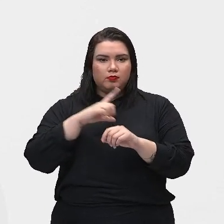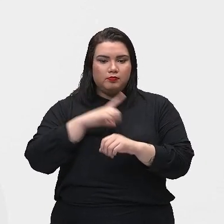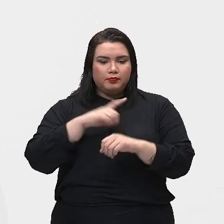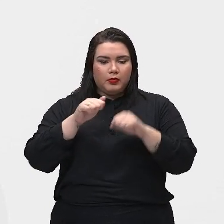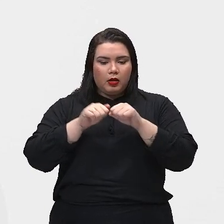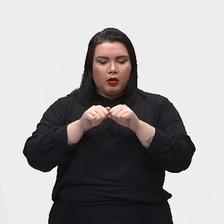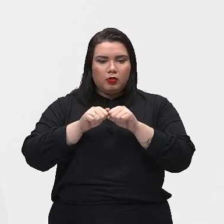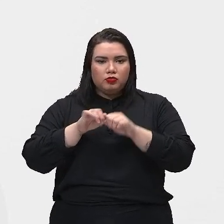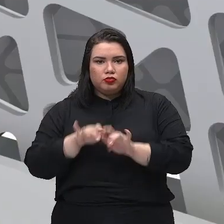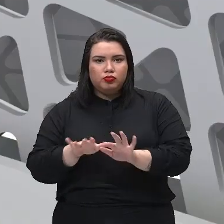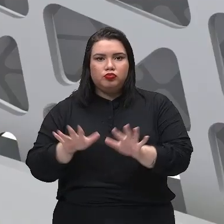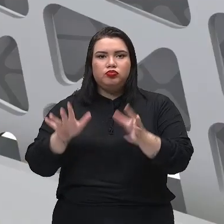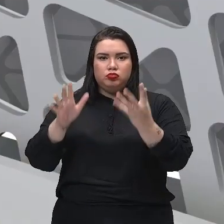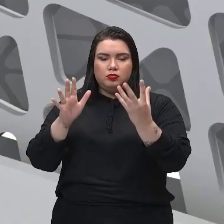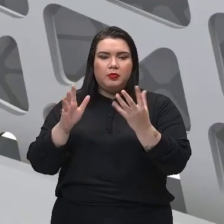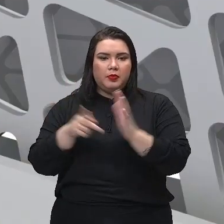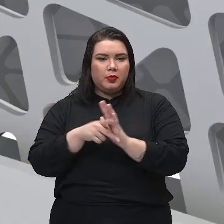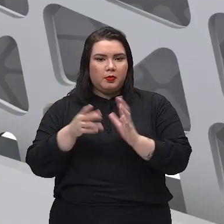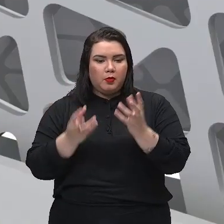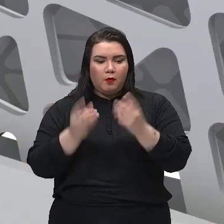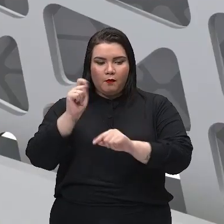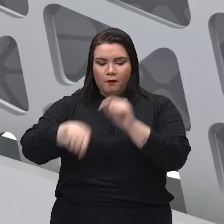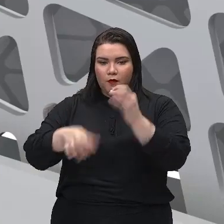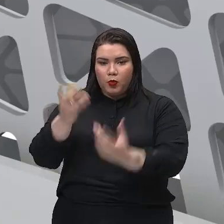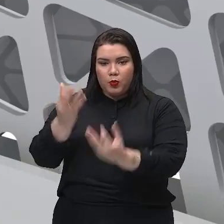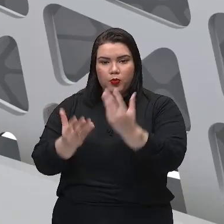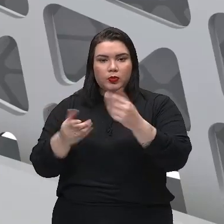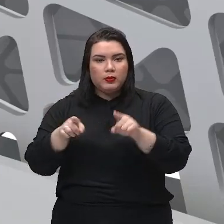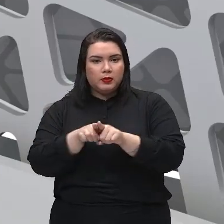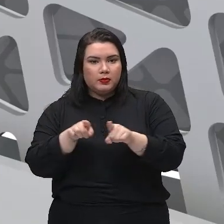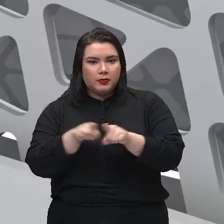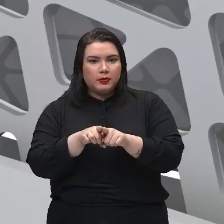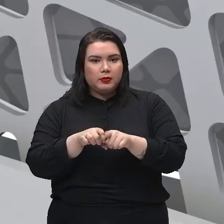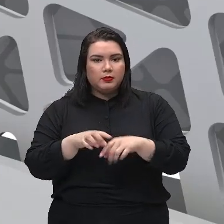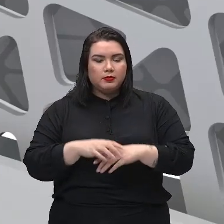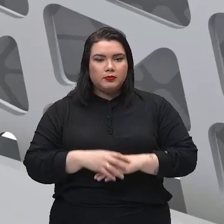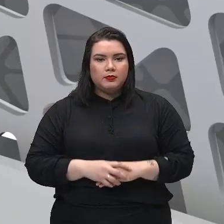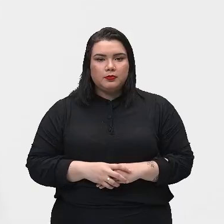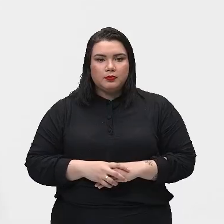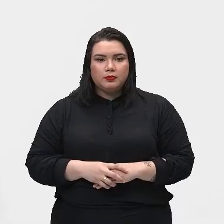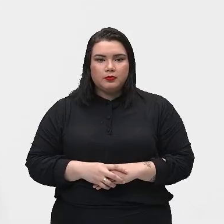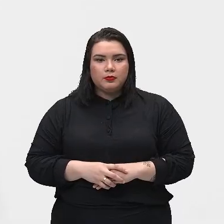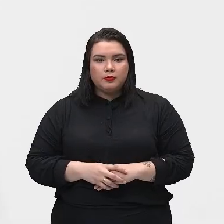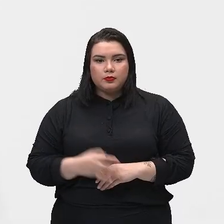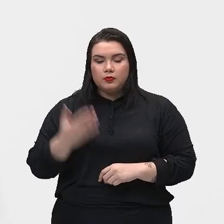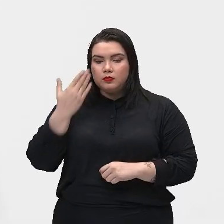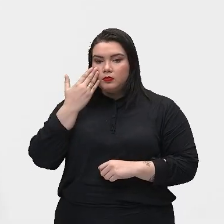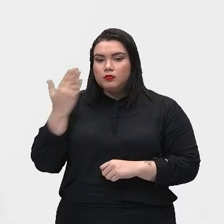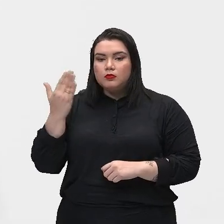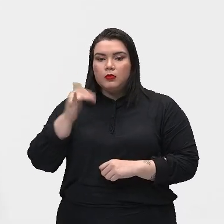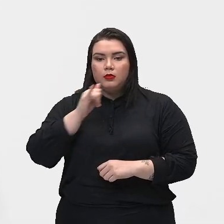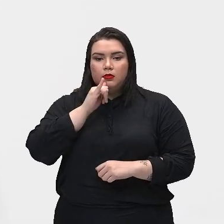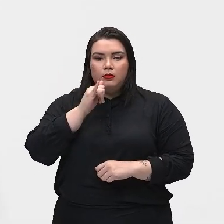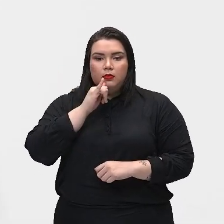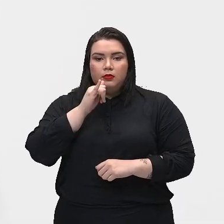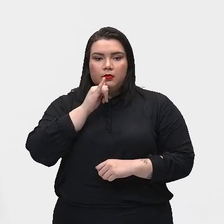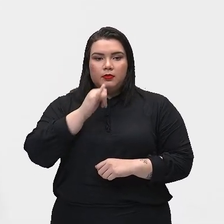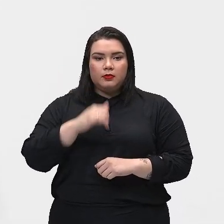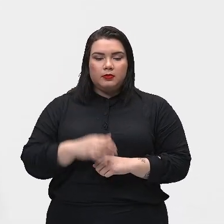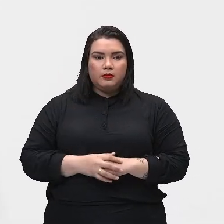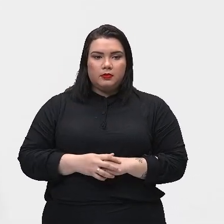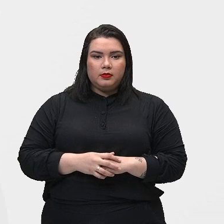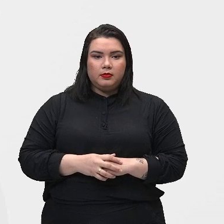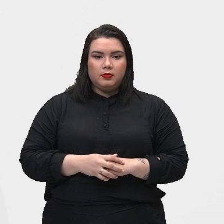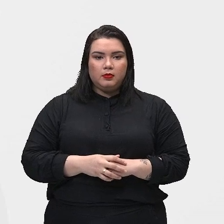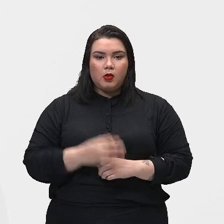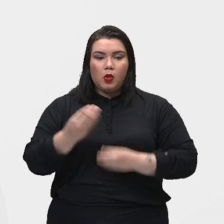emitida por esse fogo, também acontece ali um processo de irradiação. Veja aí, nesse exemplo, como que ele